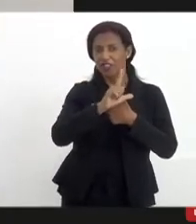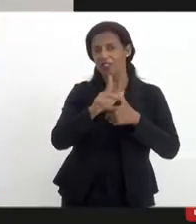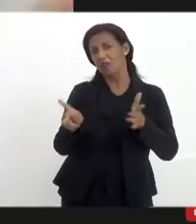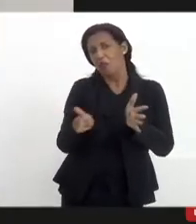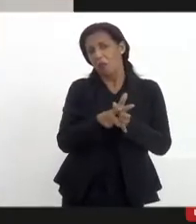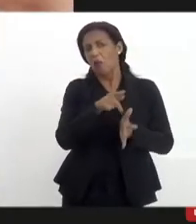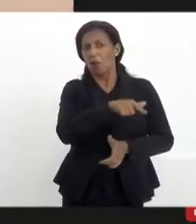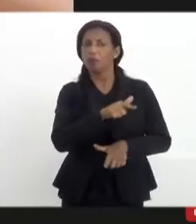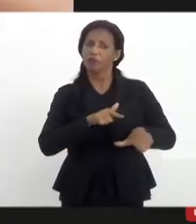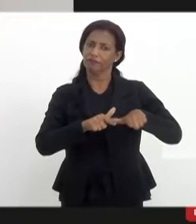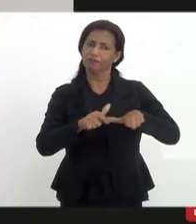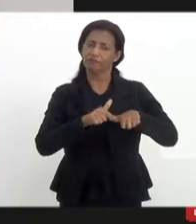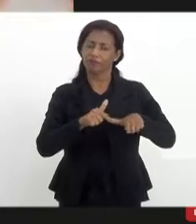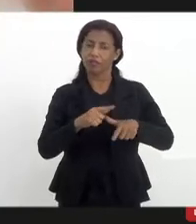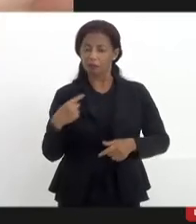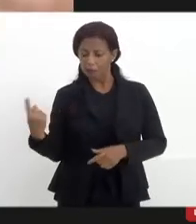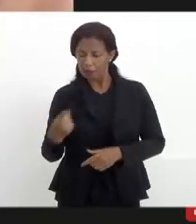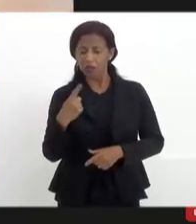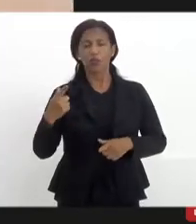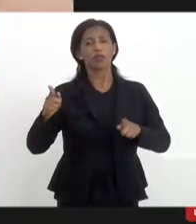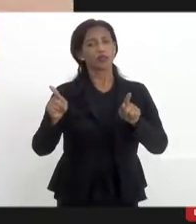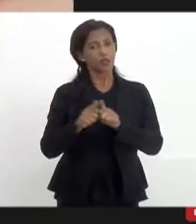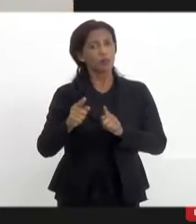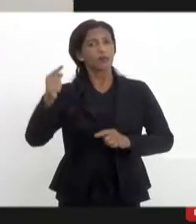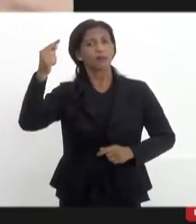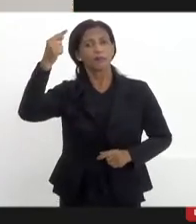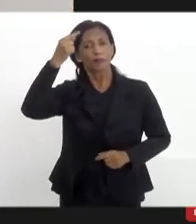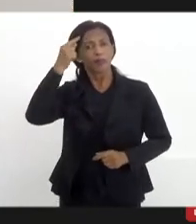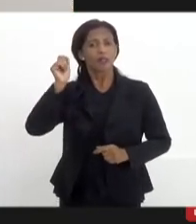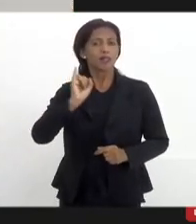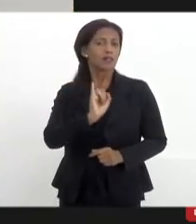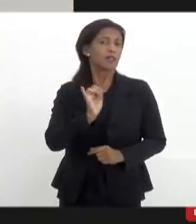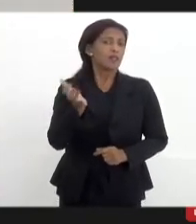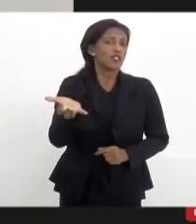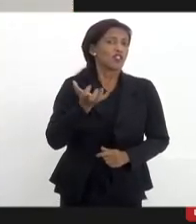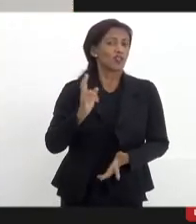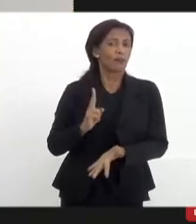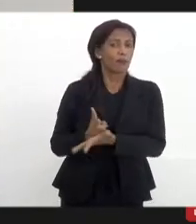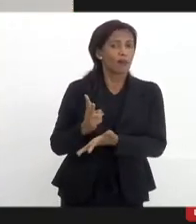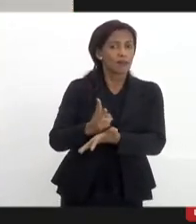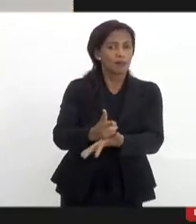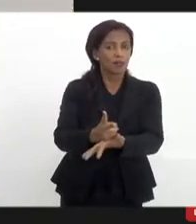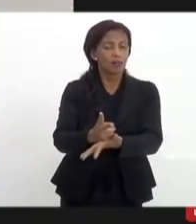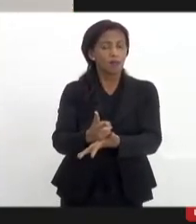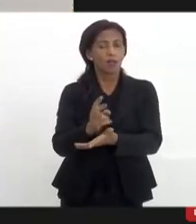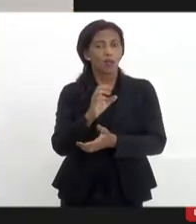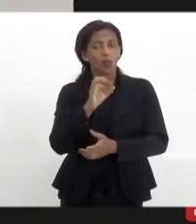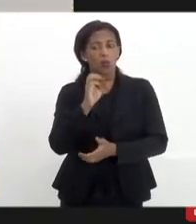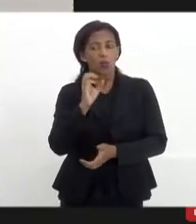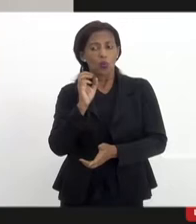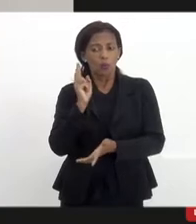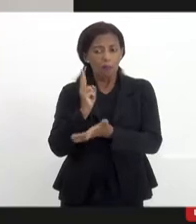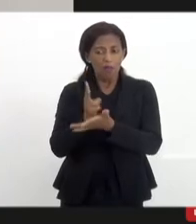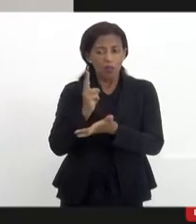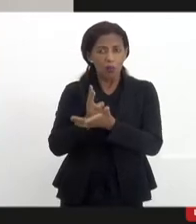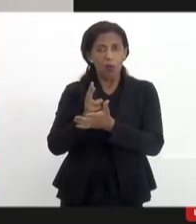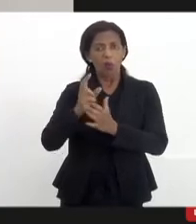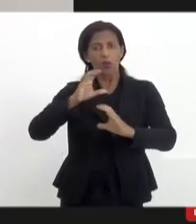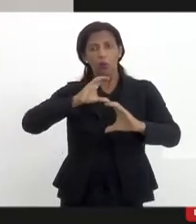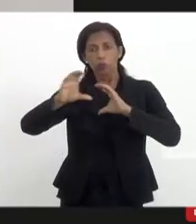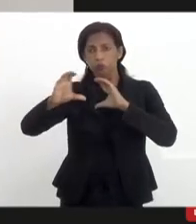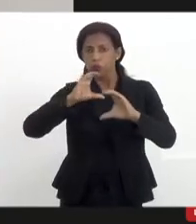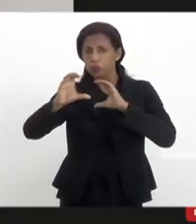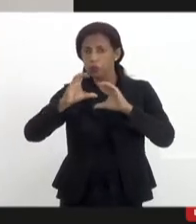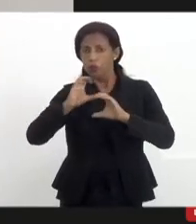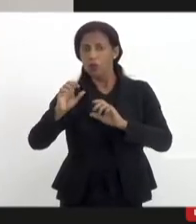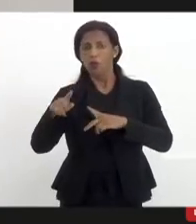dele conosco, mas nós também temos que repensar se a gente quer ficar para sempre no modelo de comunicação comunitária em que a